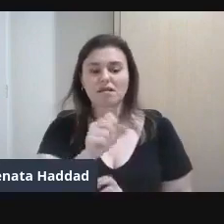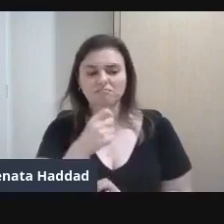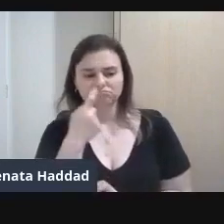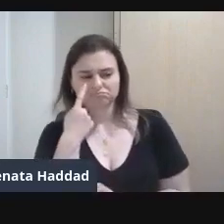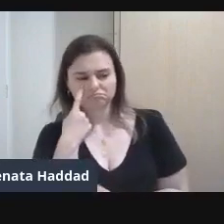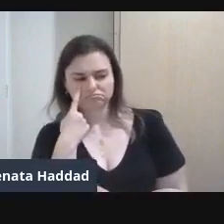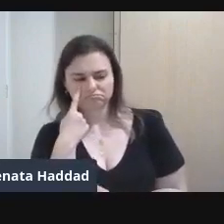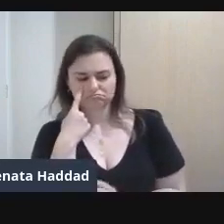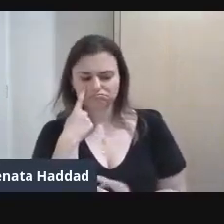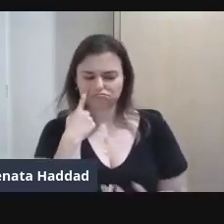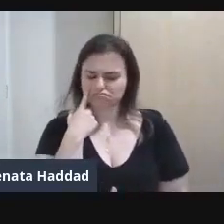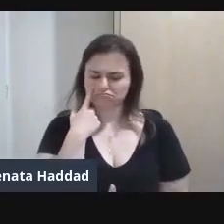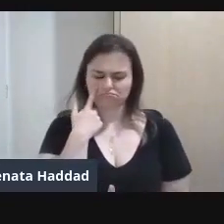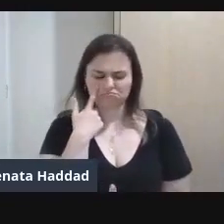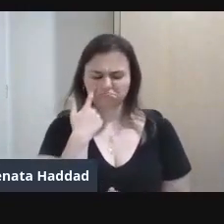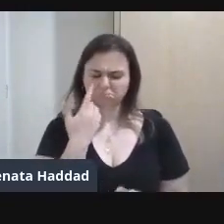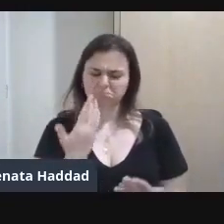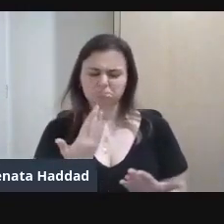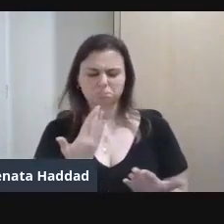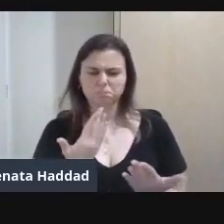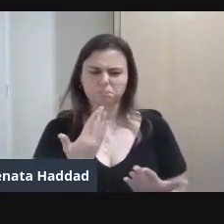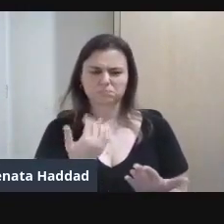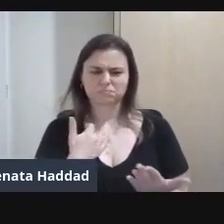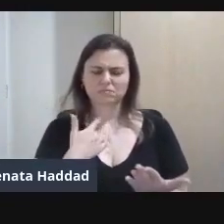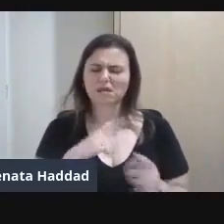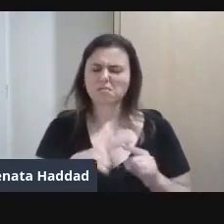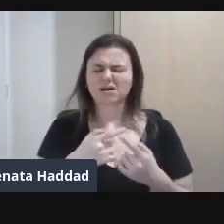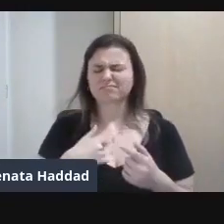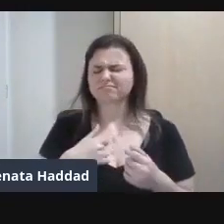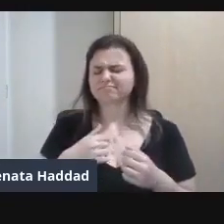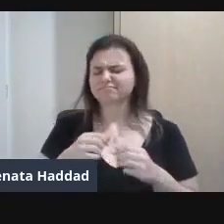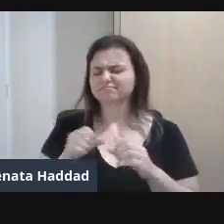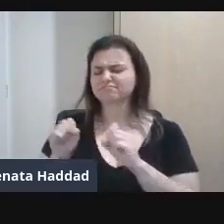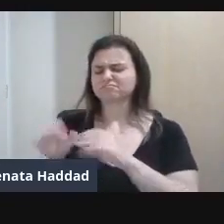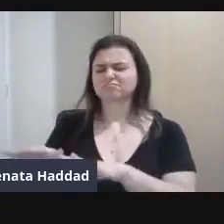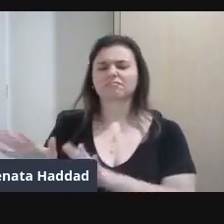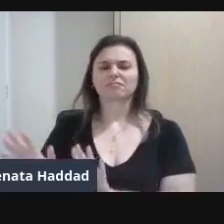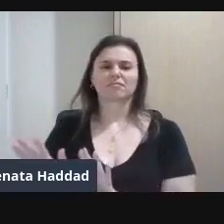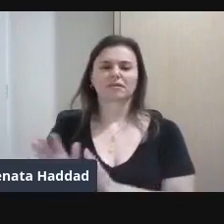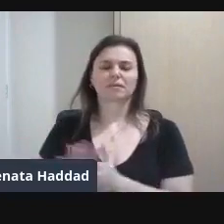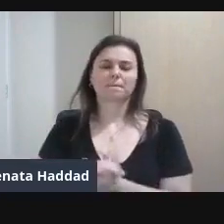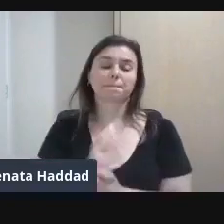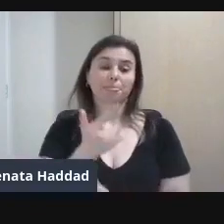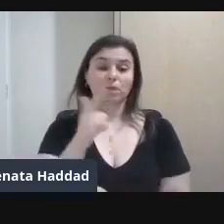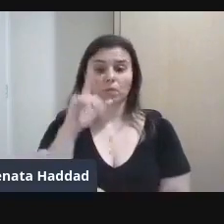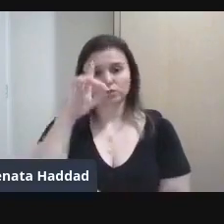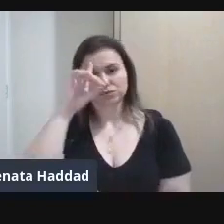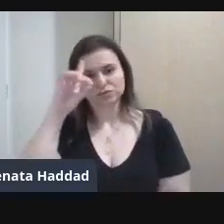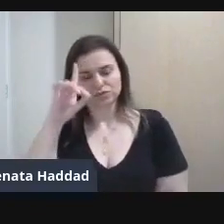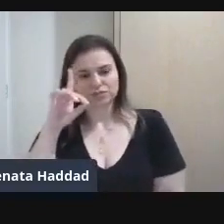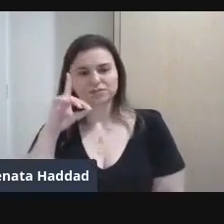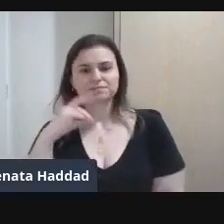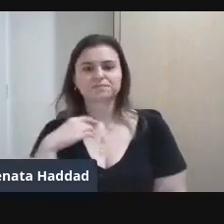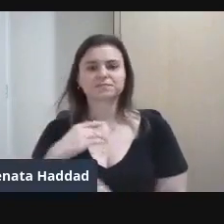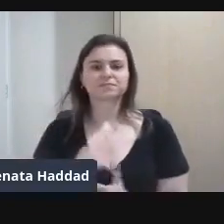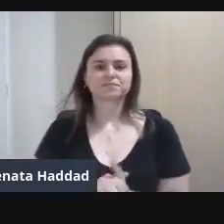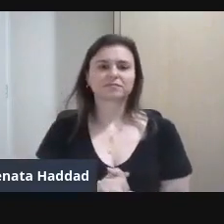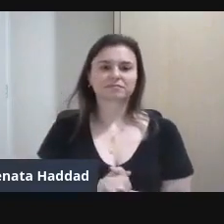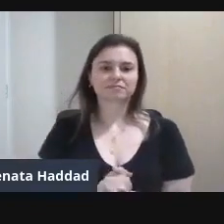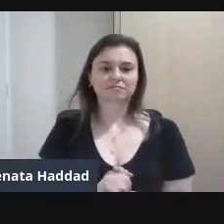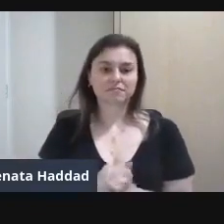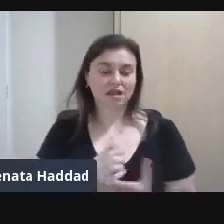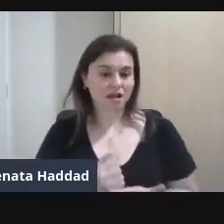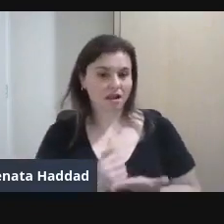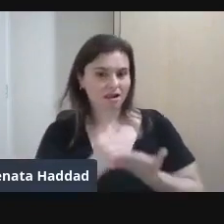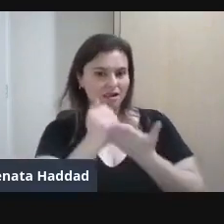Mas deixou Sobre a cômoda No outro dia Ele chegou Com batom